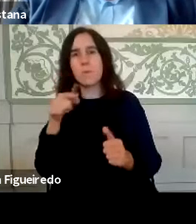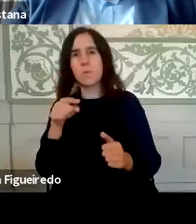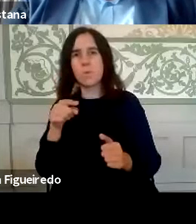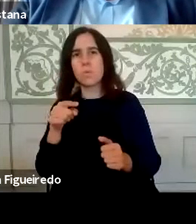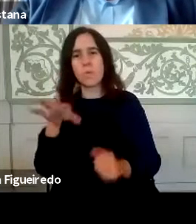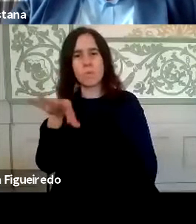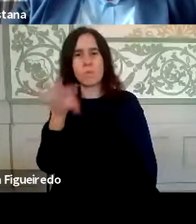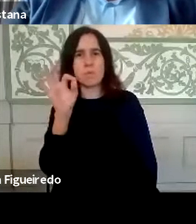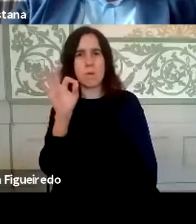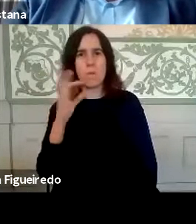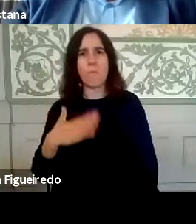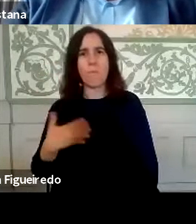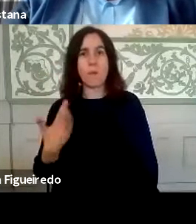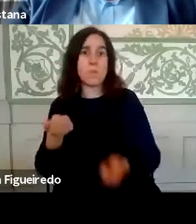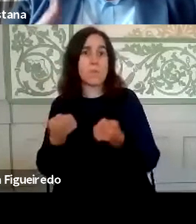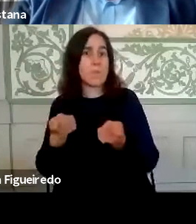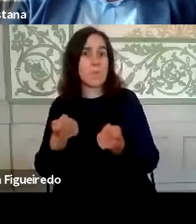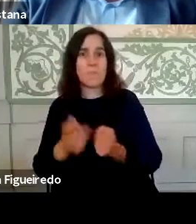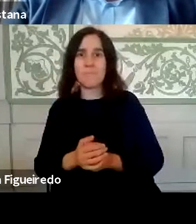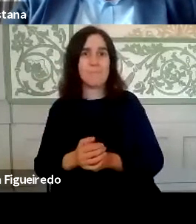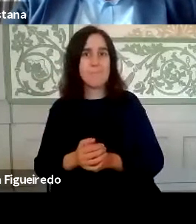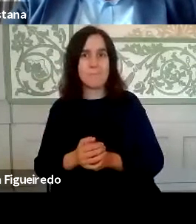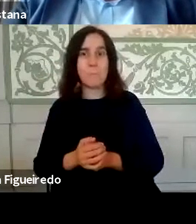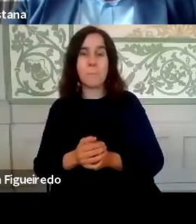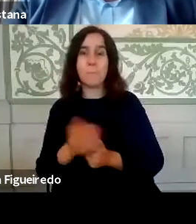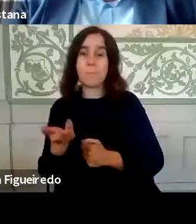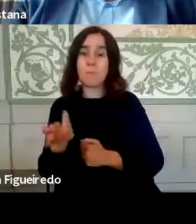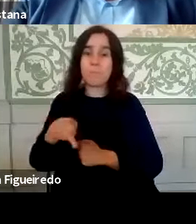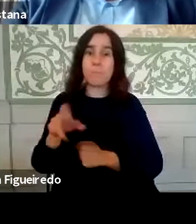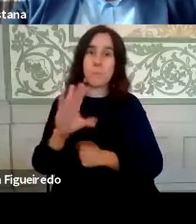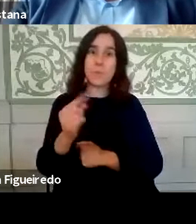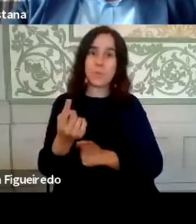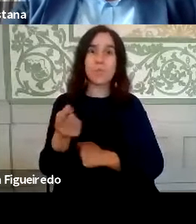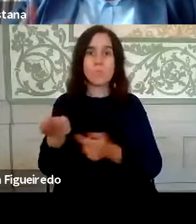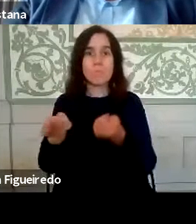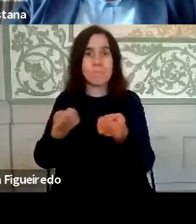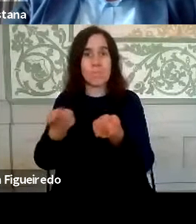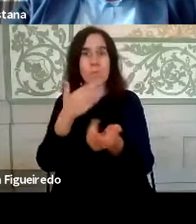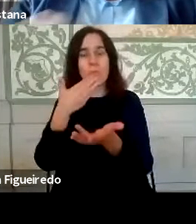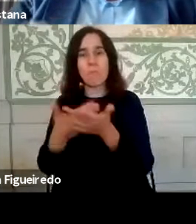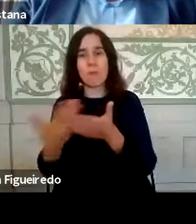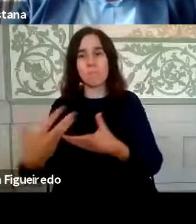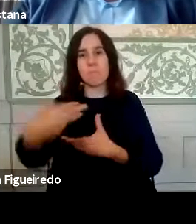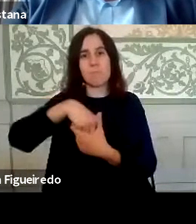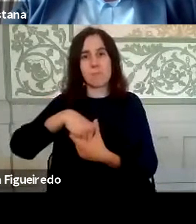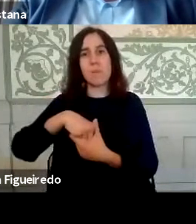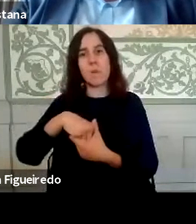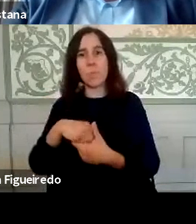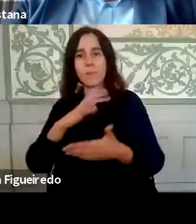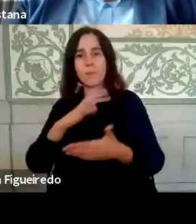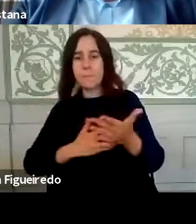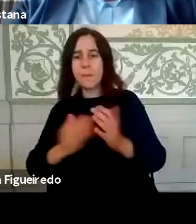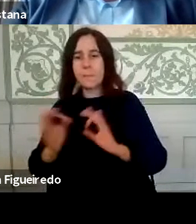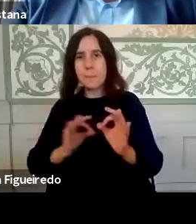opção de gestão, portanto passa a ser mais um instrumento que a gestão tem para poder incorporar, quando fizer o seu planeamento e a sua